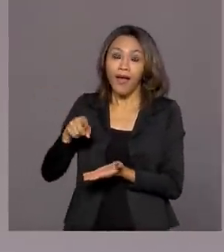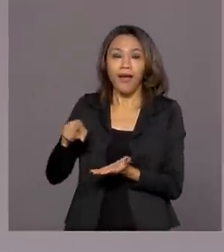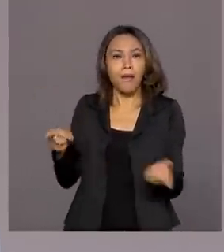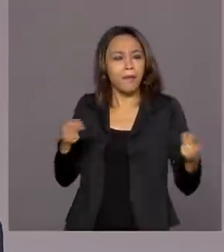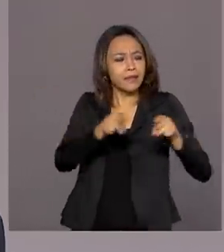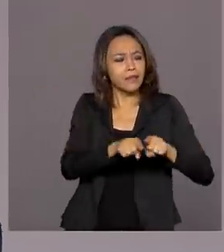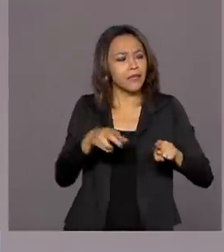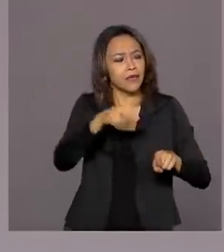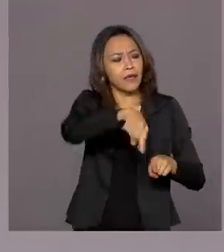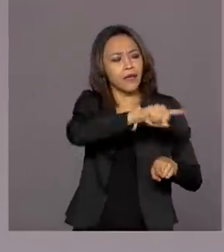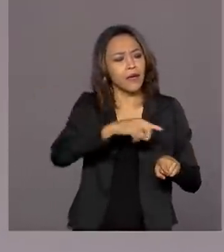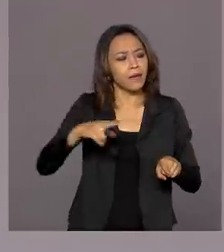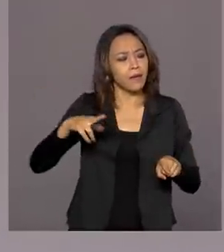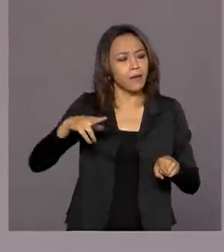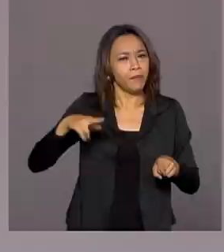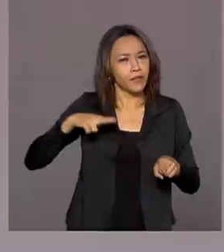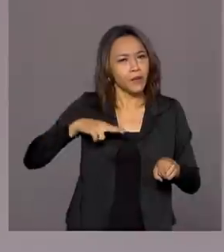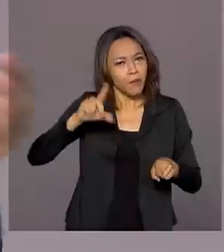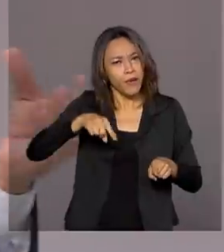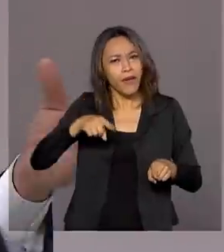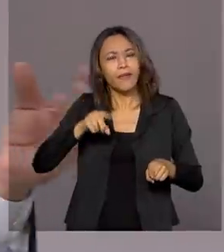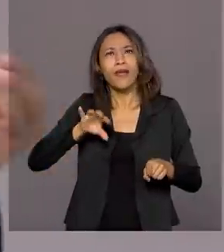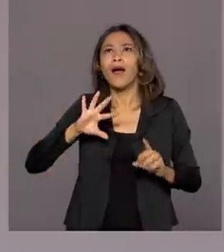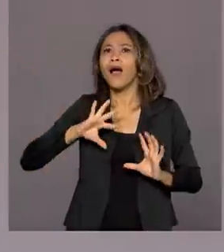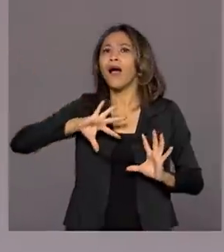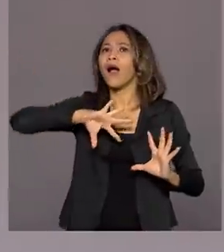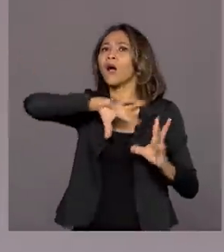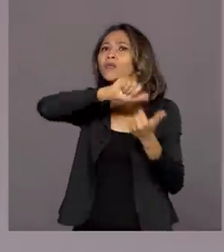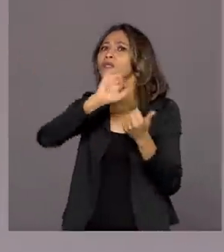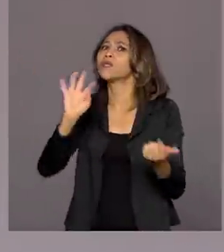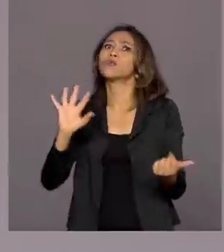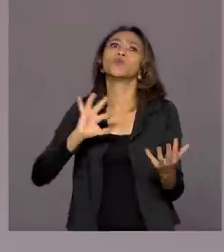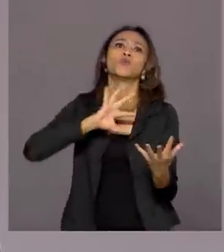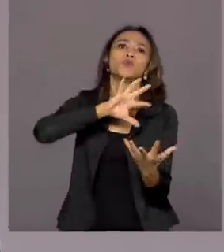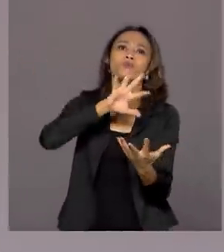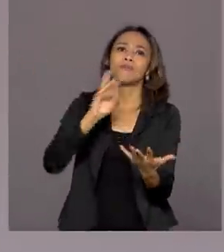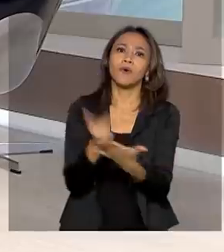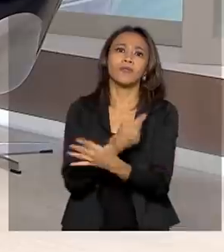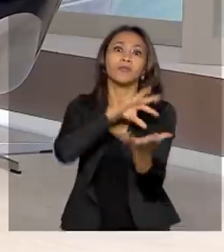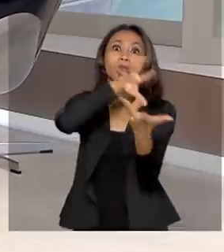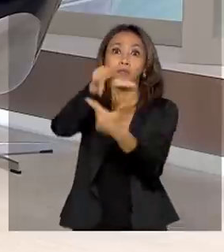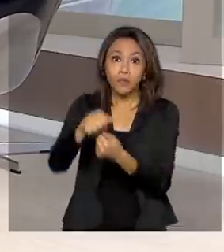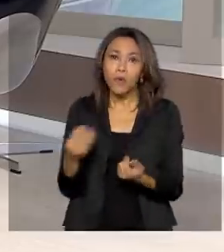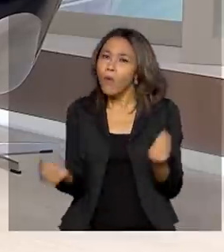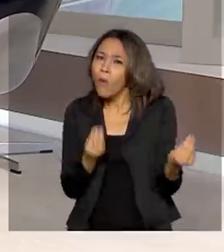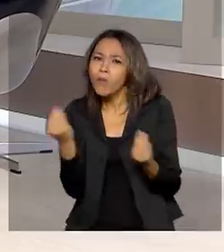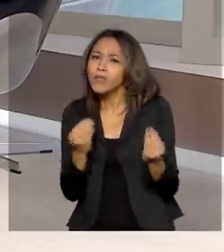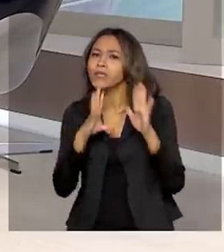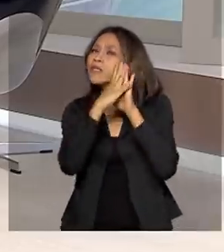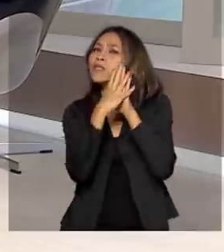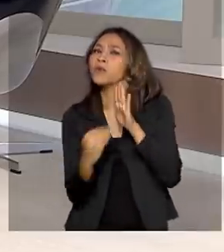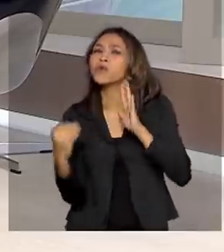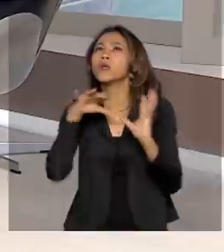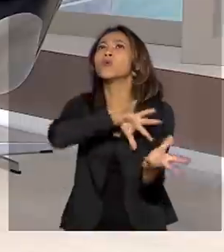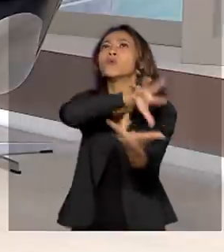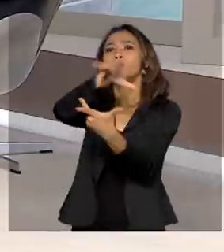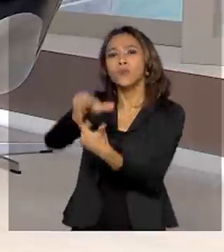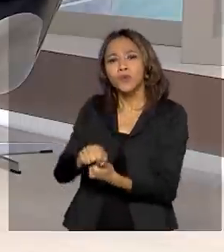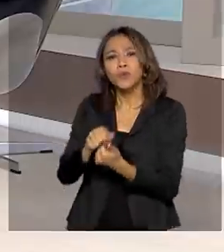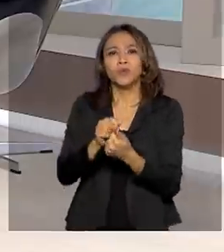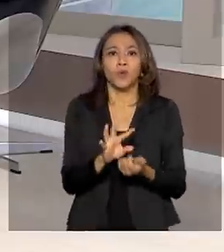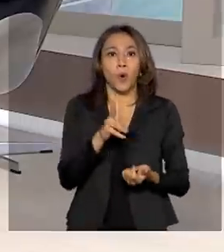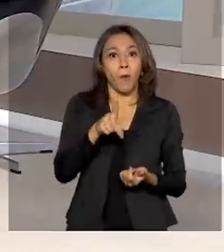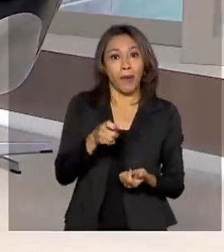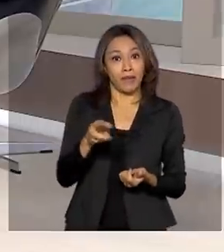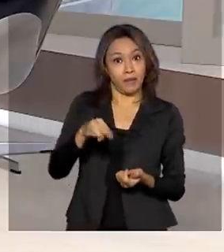internacional. Como é que é essa questão em relação a outros países no cuidado com o patrimônio cultural? Você vai para o